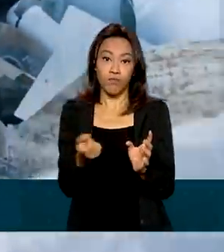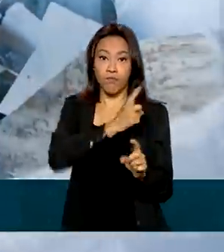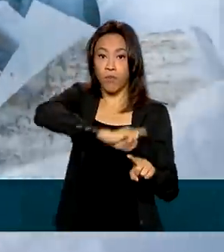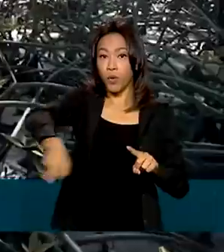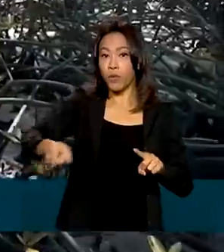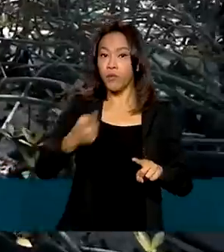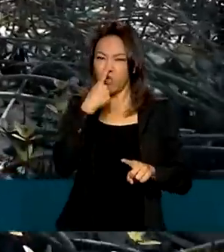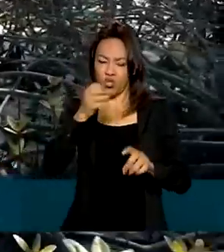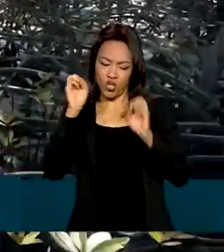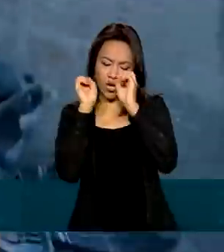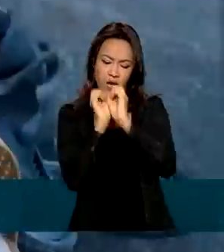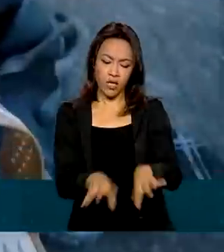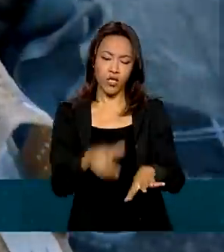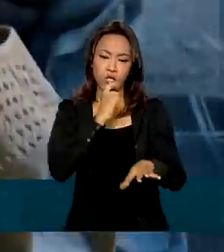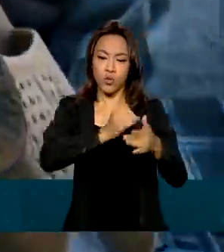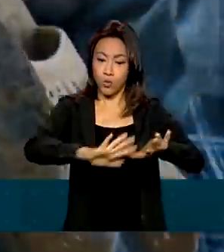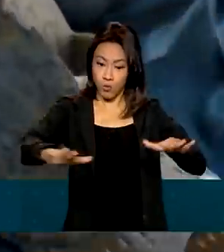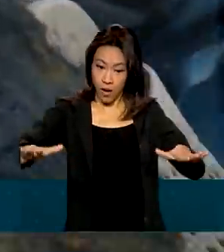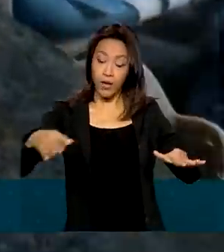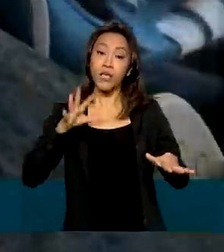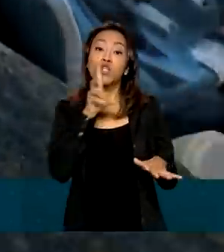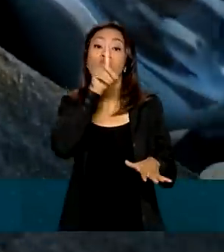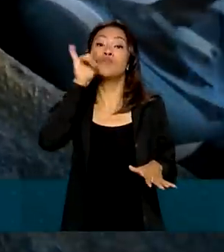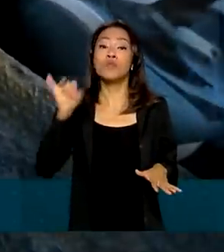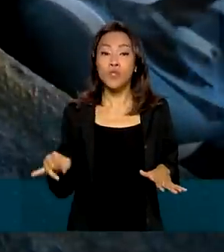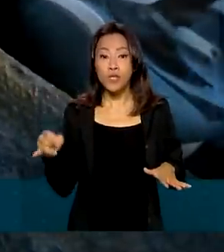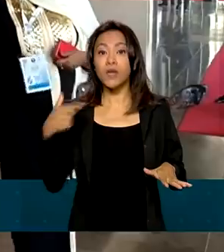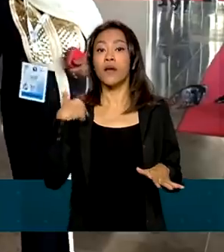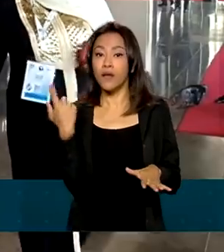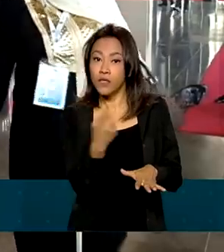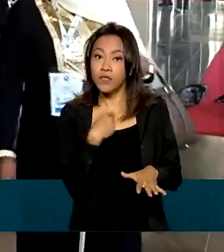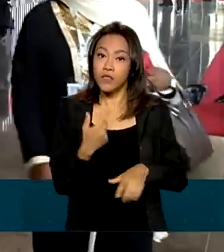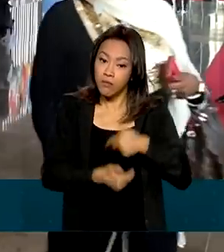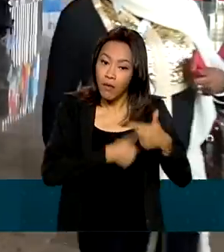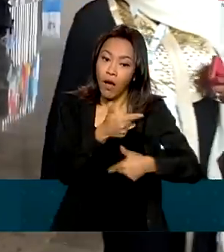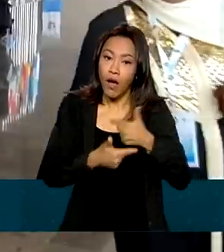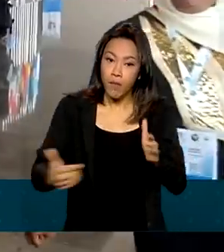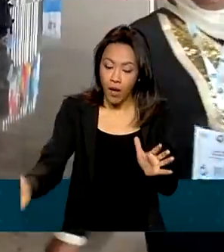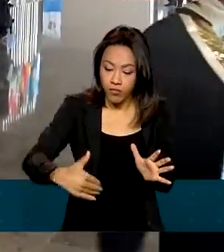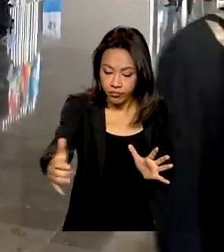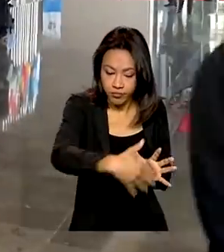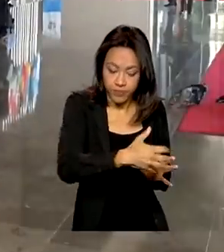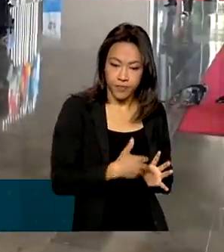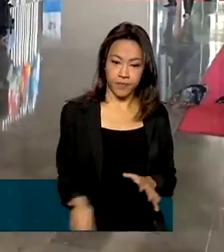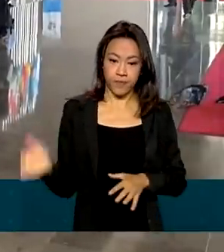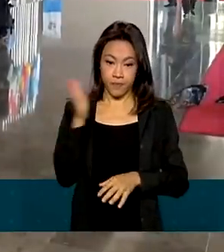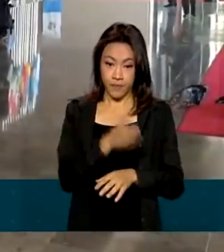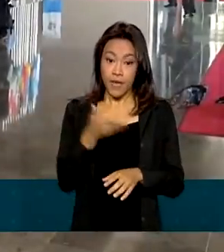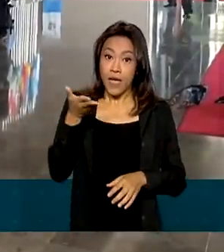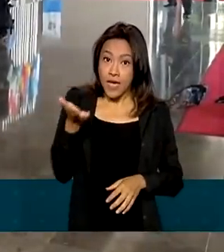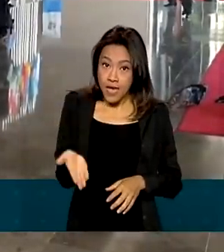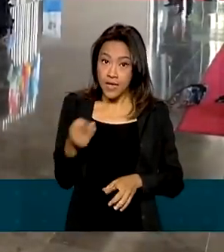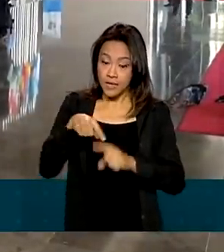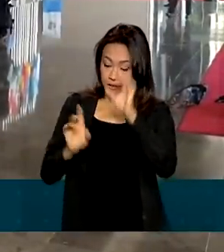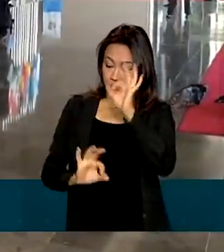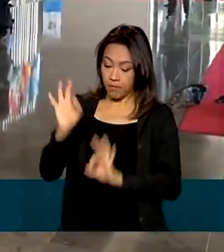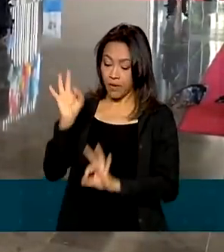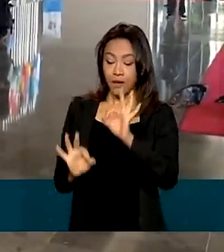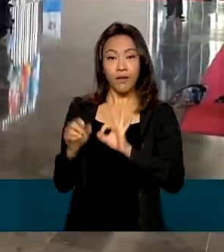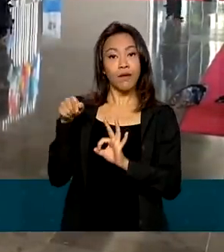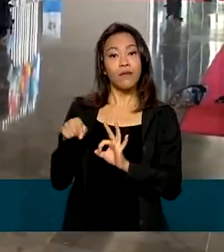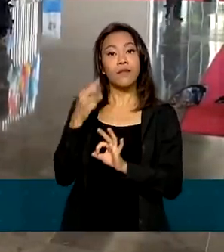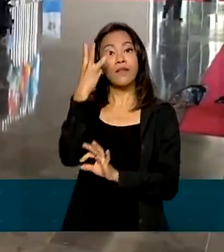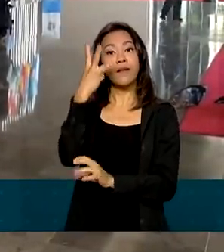que tiram o dia para limpar o que muita gente deixa pelo caminho. O Plano Nacional Combate ao Lixo no Mar completa três anos.